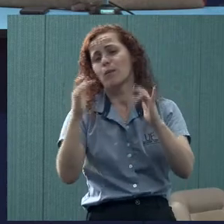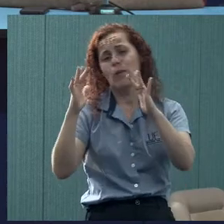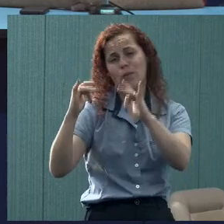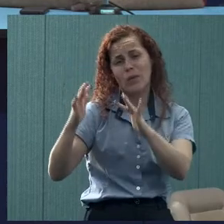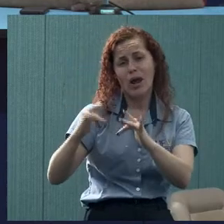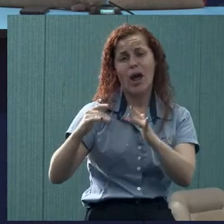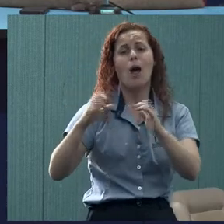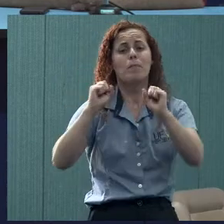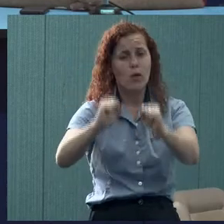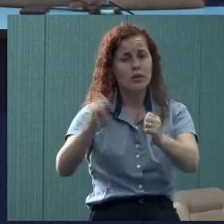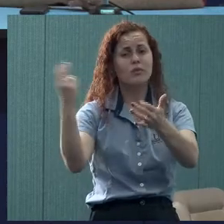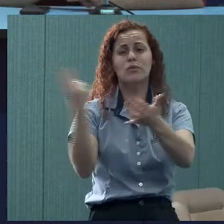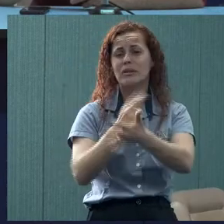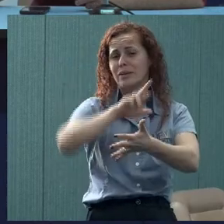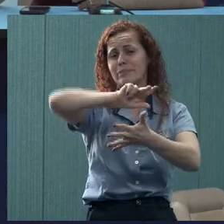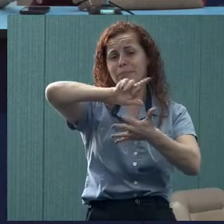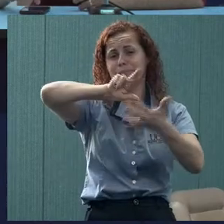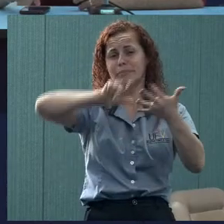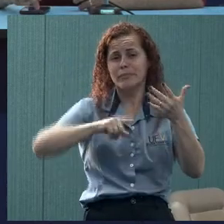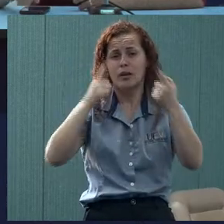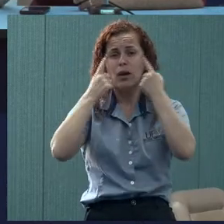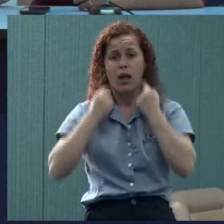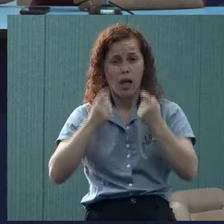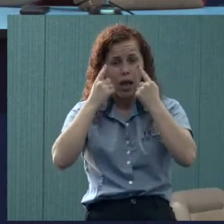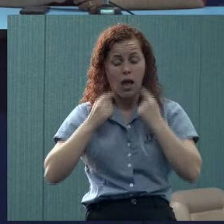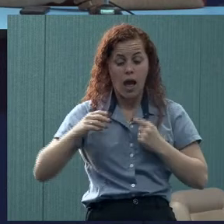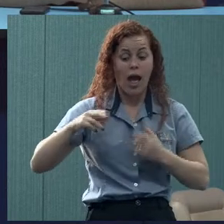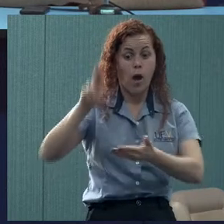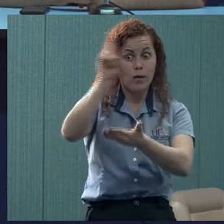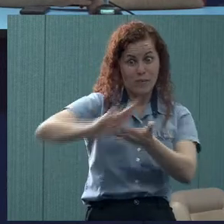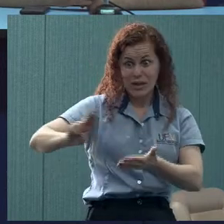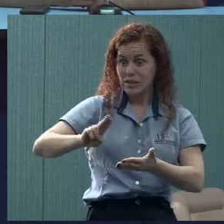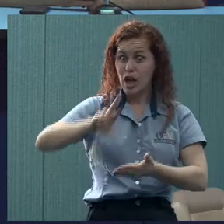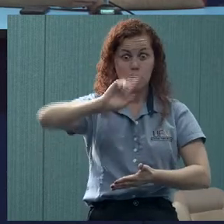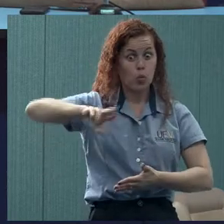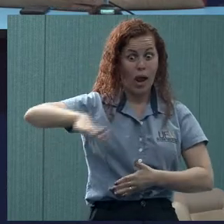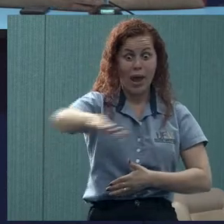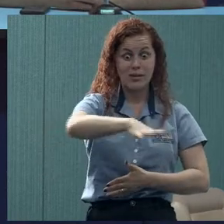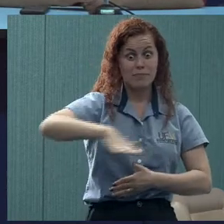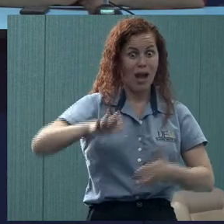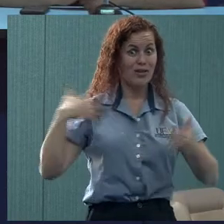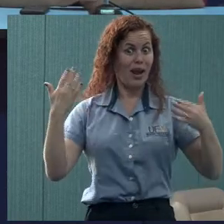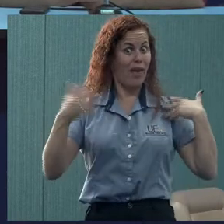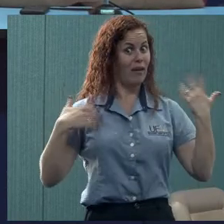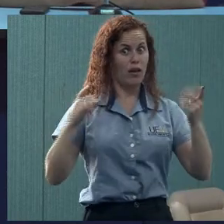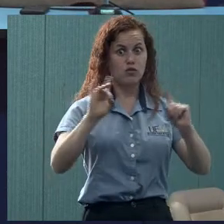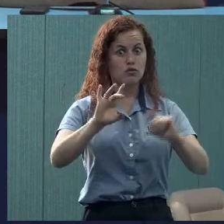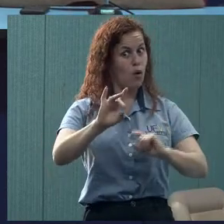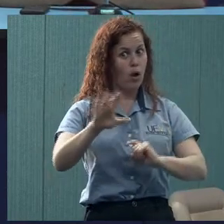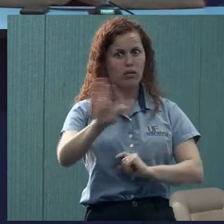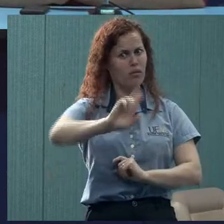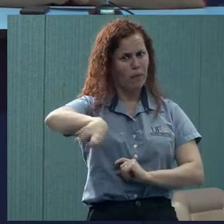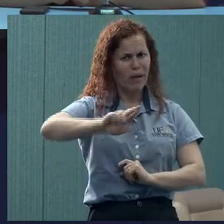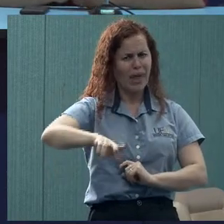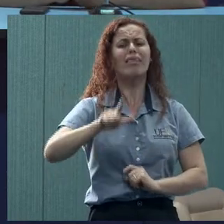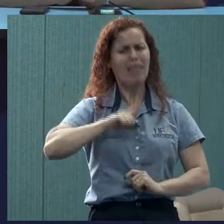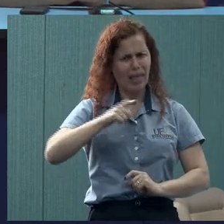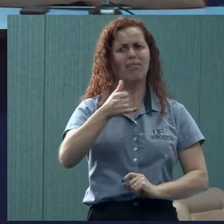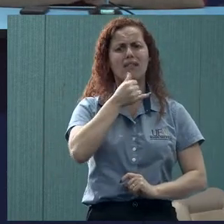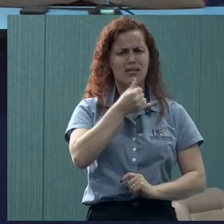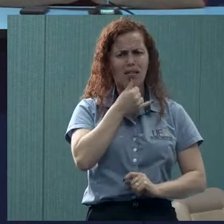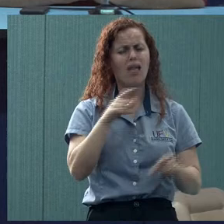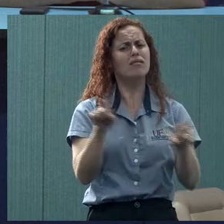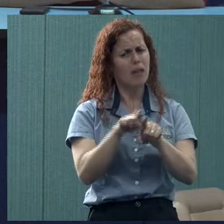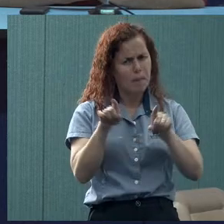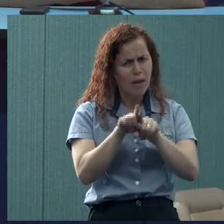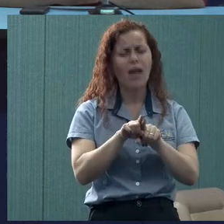coisa que a pessoa pode chorar, a universidade não é só espaço de alegria, porque a vida não é só espaço de alegria, então assim, tem que ter espaço, essas coisas assim,